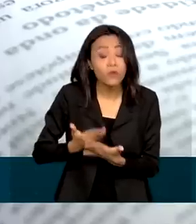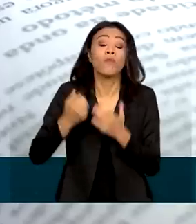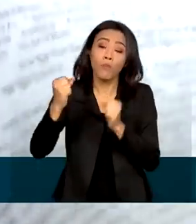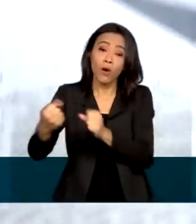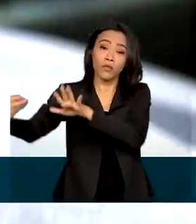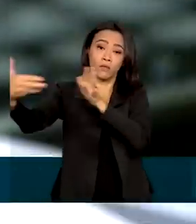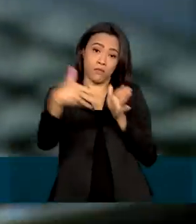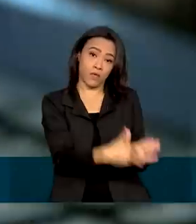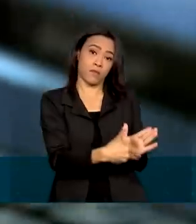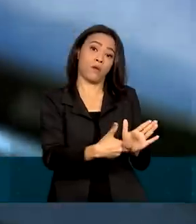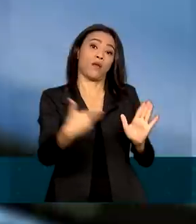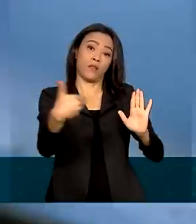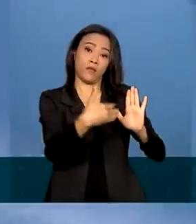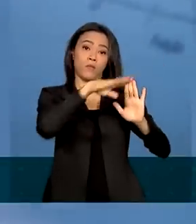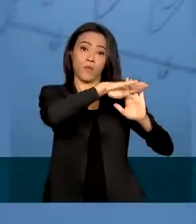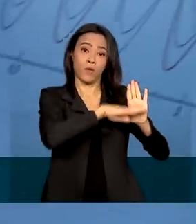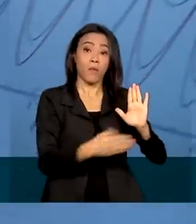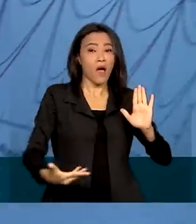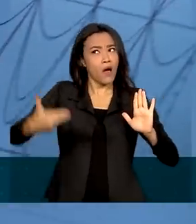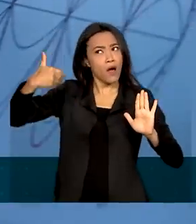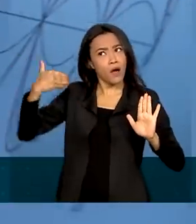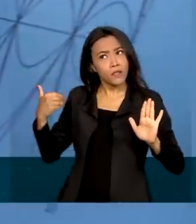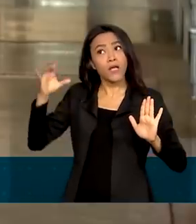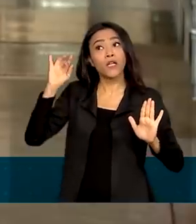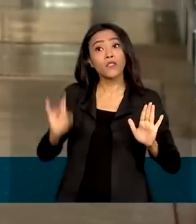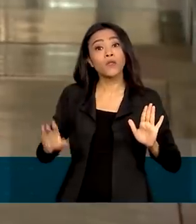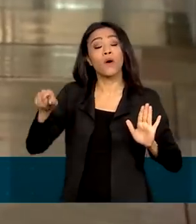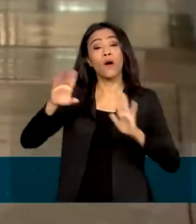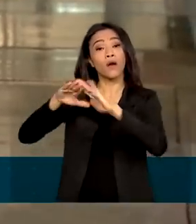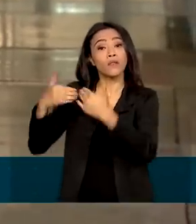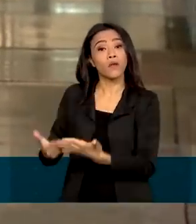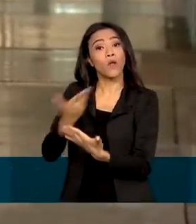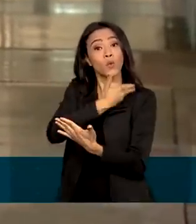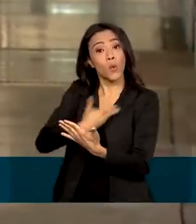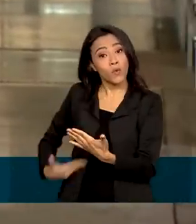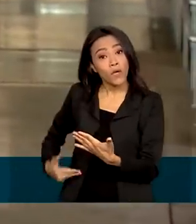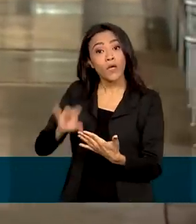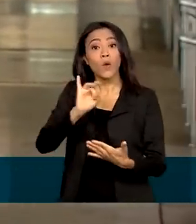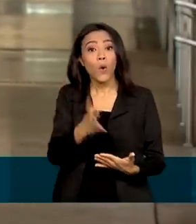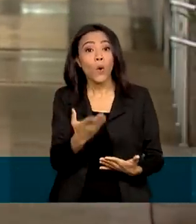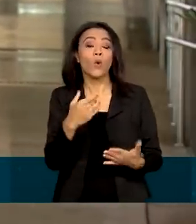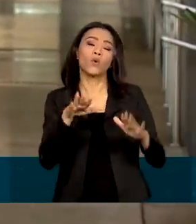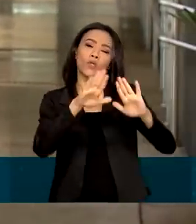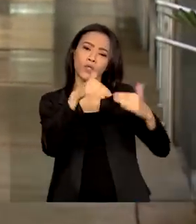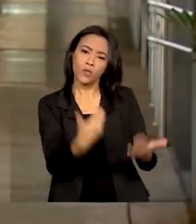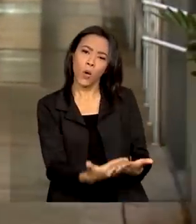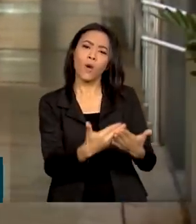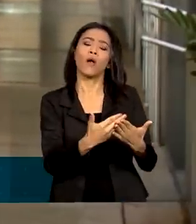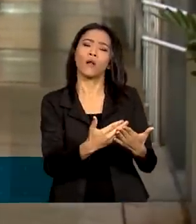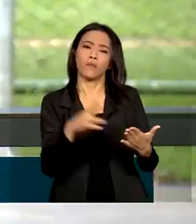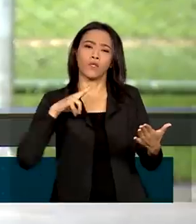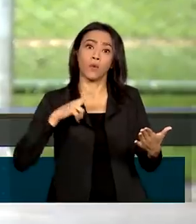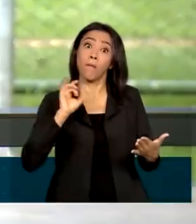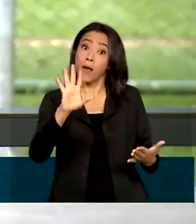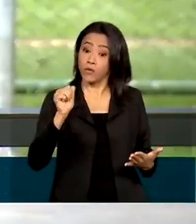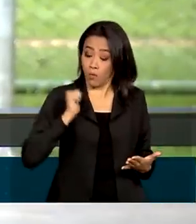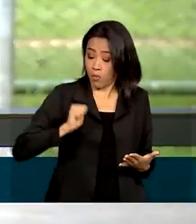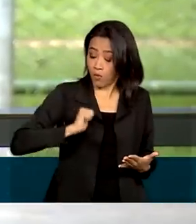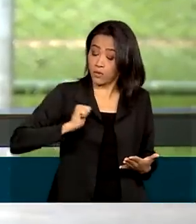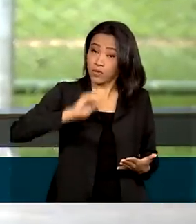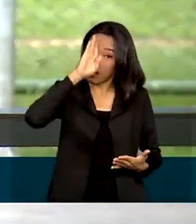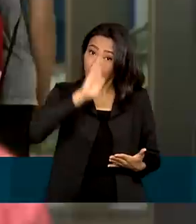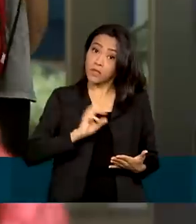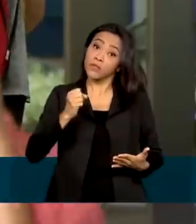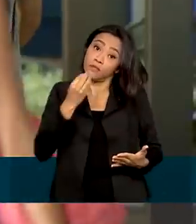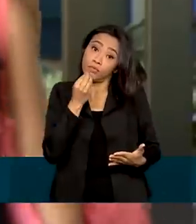ProUni. Antes, apenas estudantes de escolas públicas ou que passaram por escolas privadas com bolsa integral, podiam ter